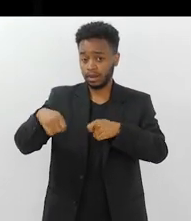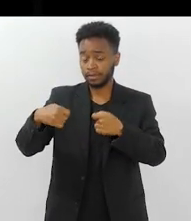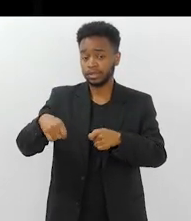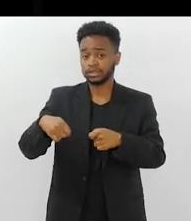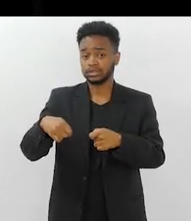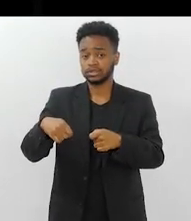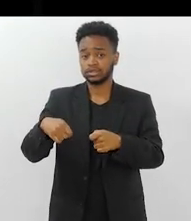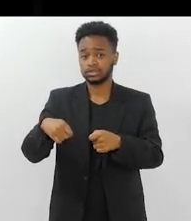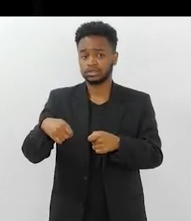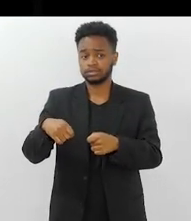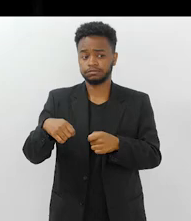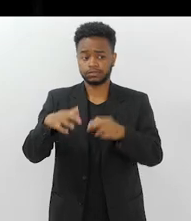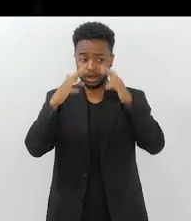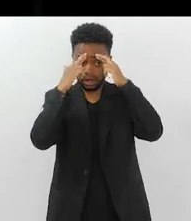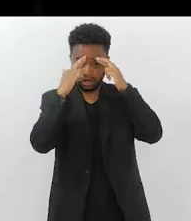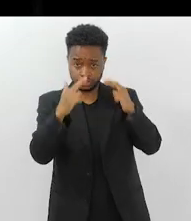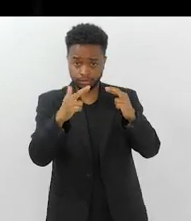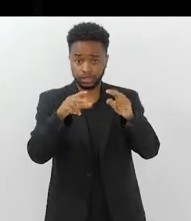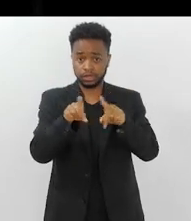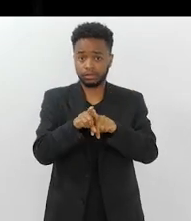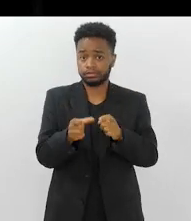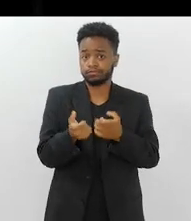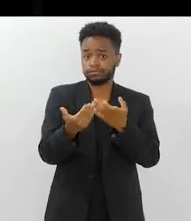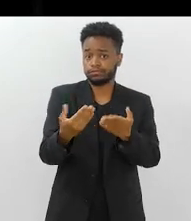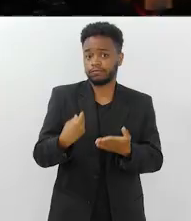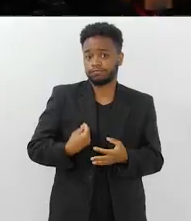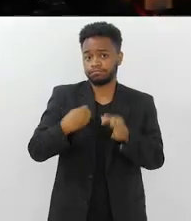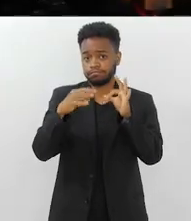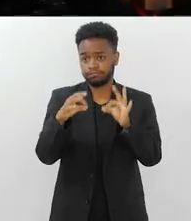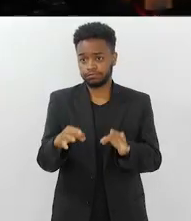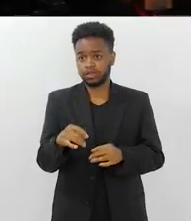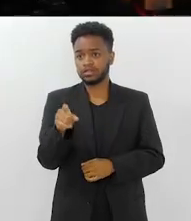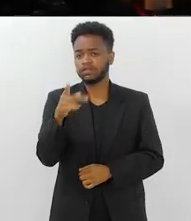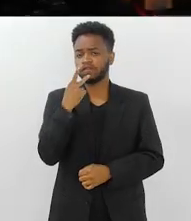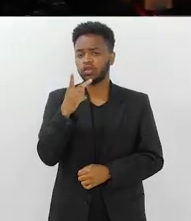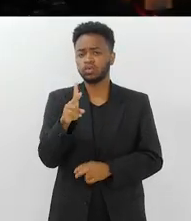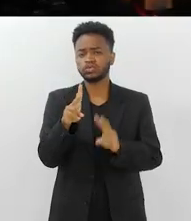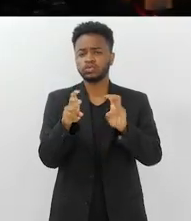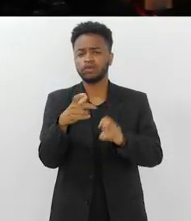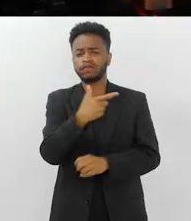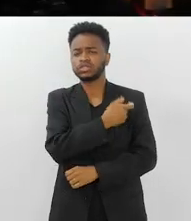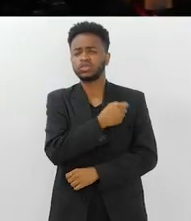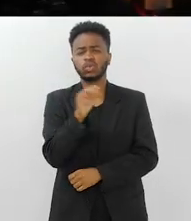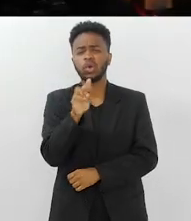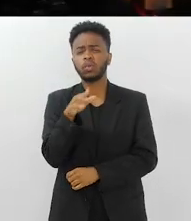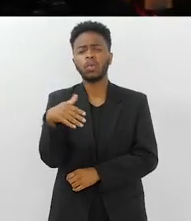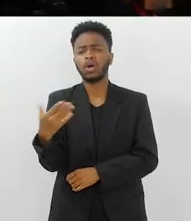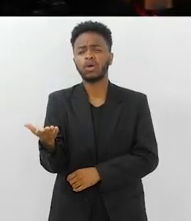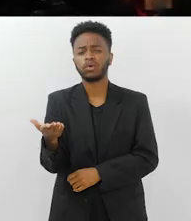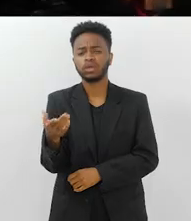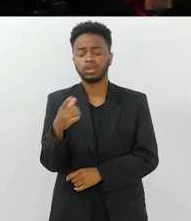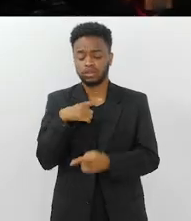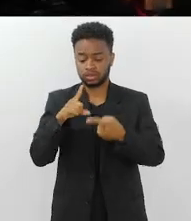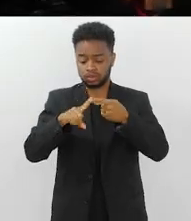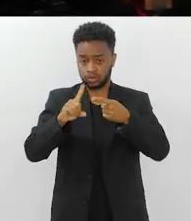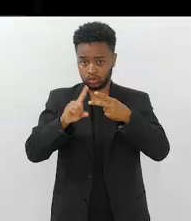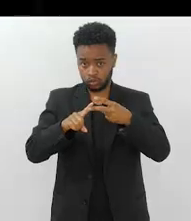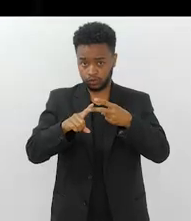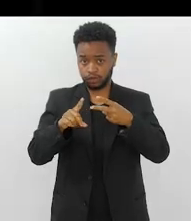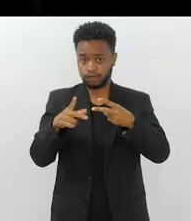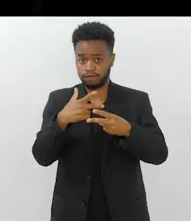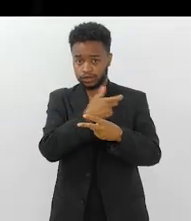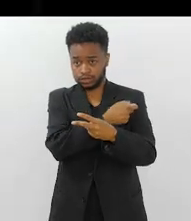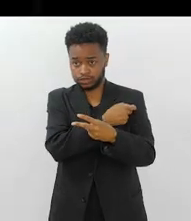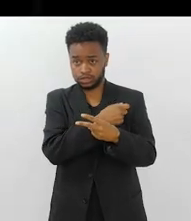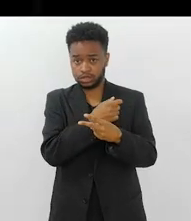vistos com mais respeito, mais dignidade. É, o senhor falou daquela vacina, 20, qual é nome dela? Nós temos duas vacinas para pneumonia,